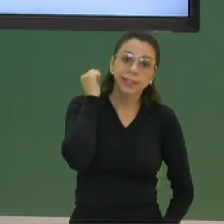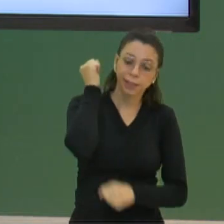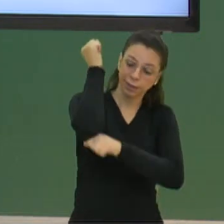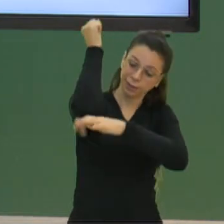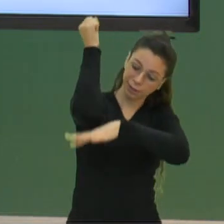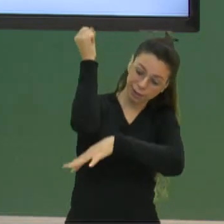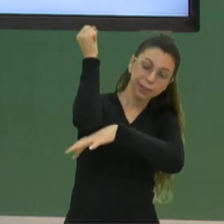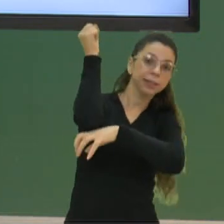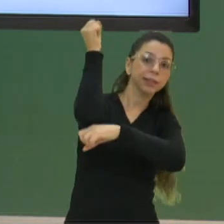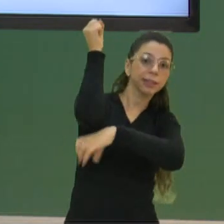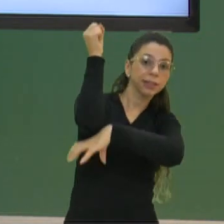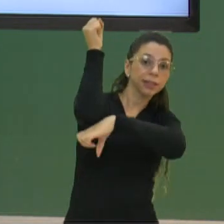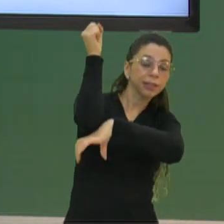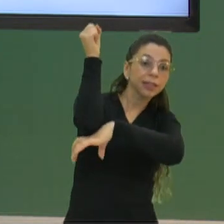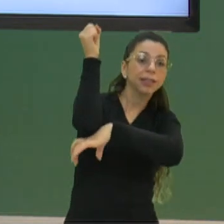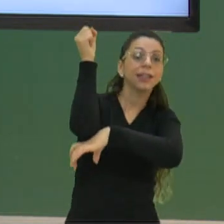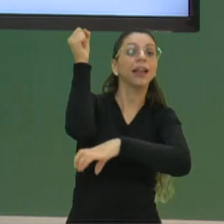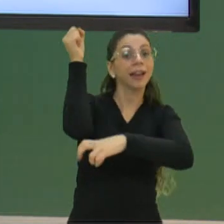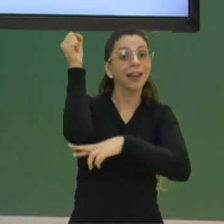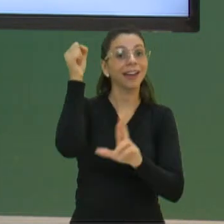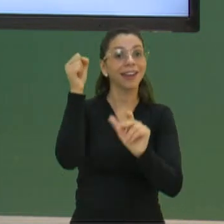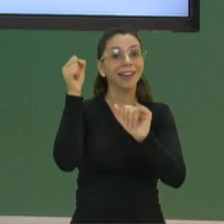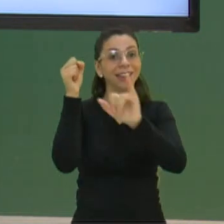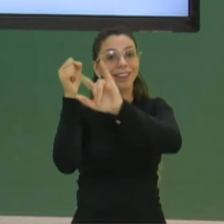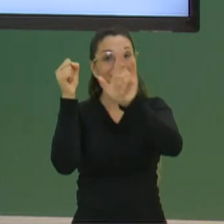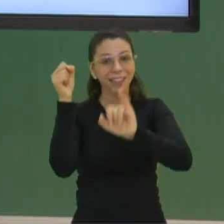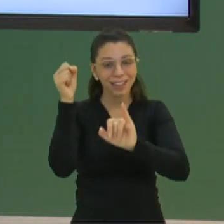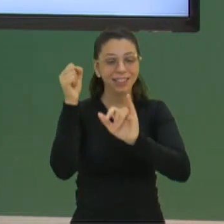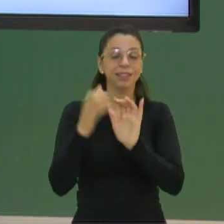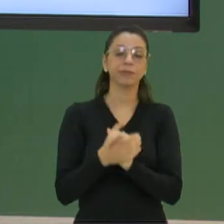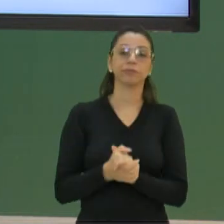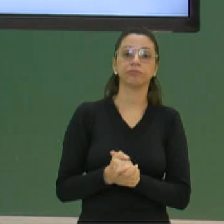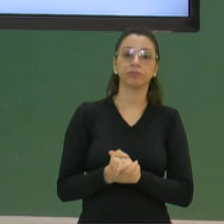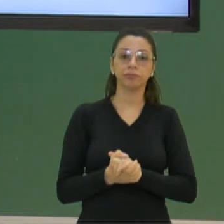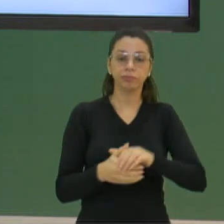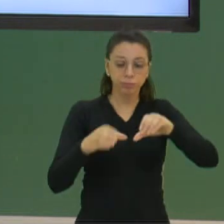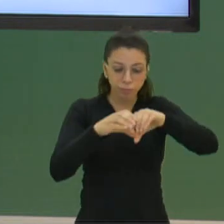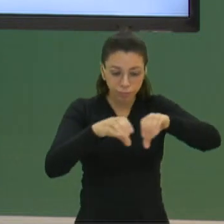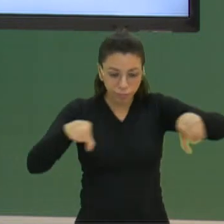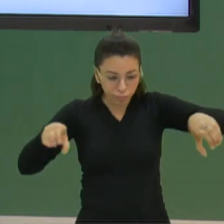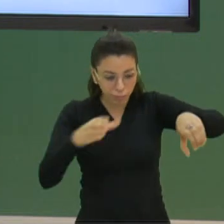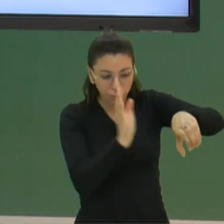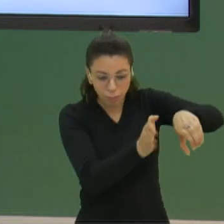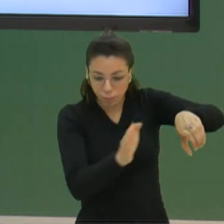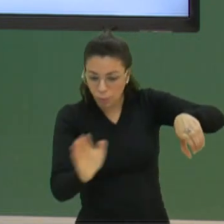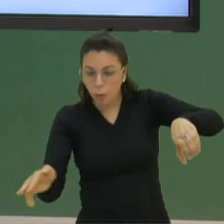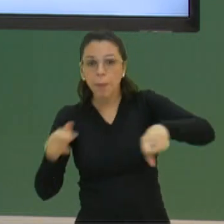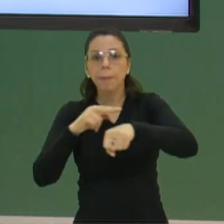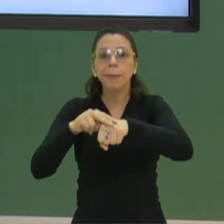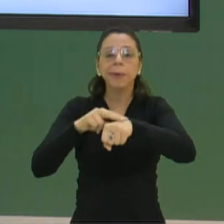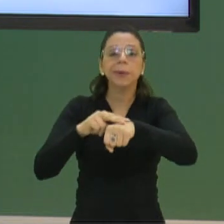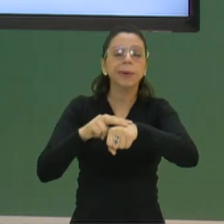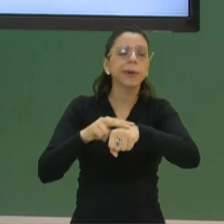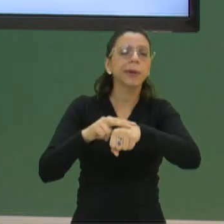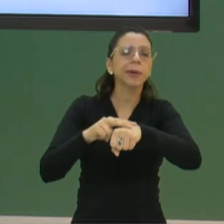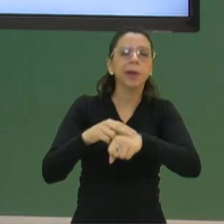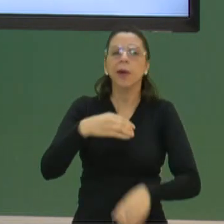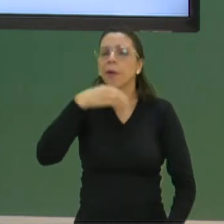tuberosa. Então, ela é uma raiz. O pepino, ele é um fruto ou um caule? Um fruto.